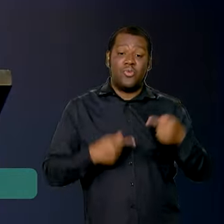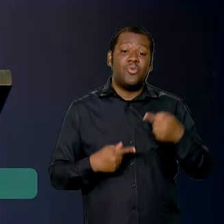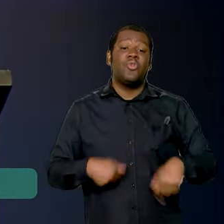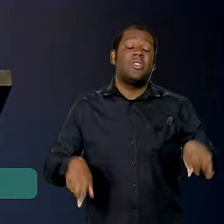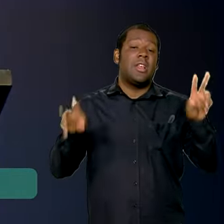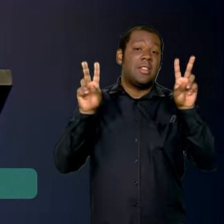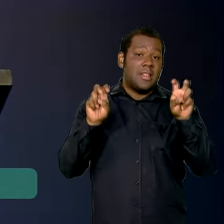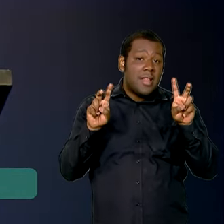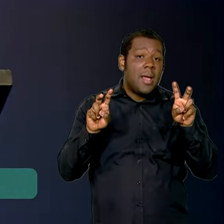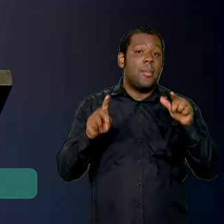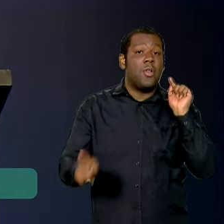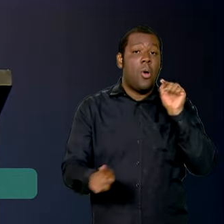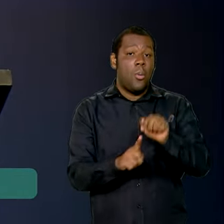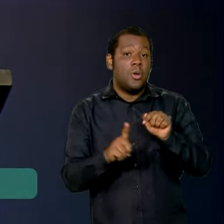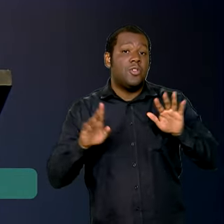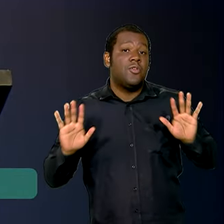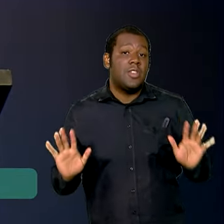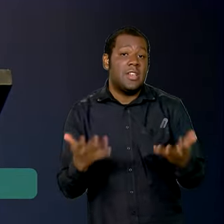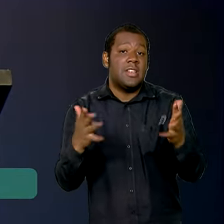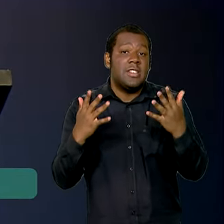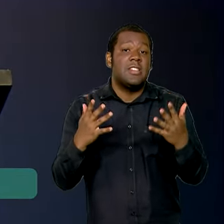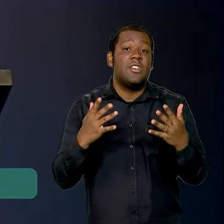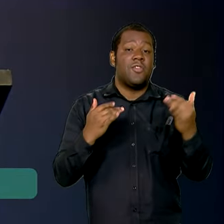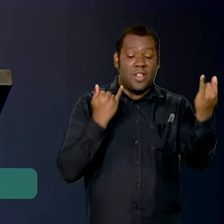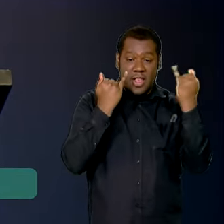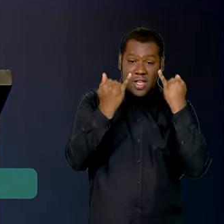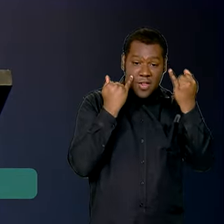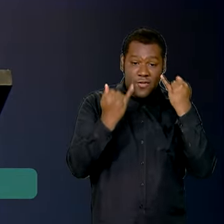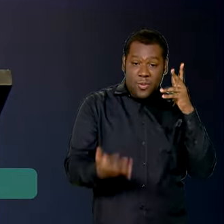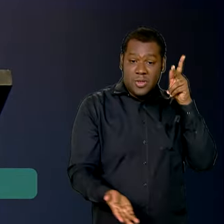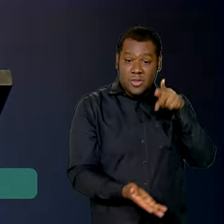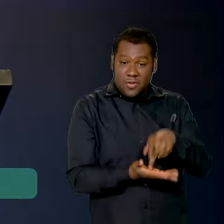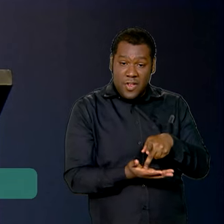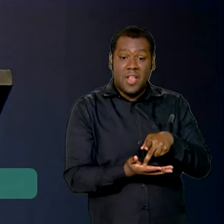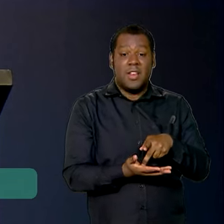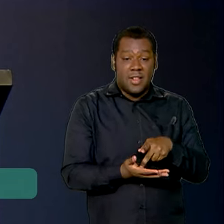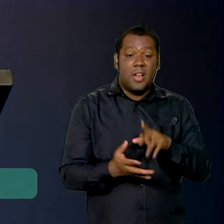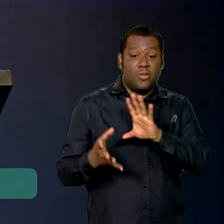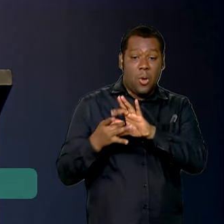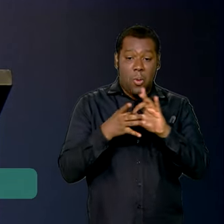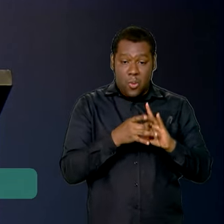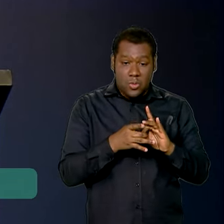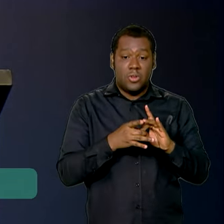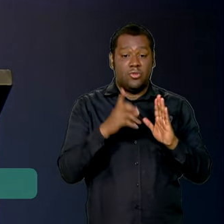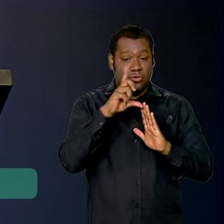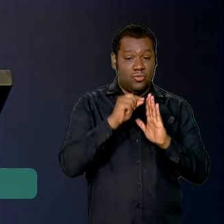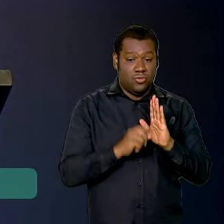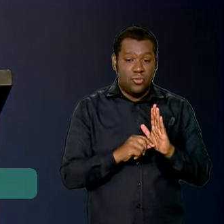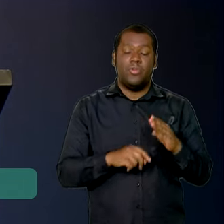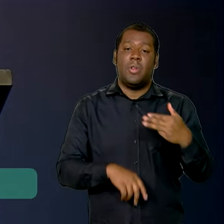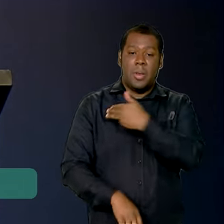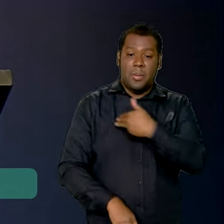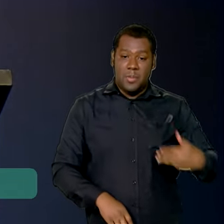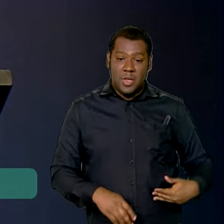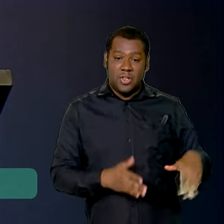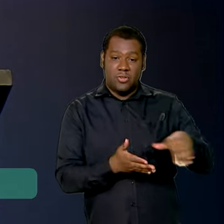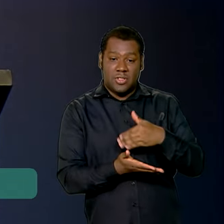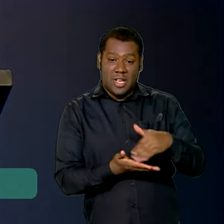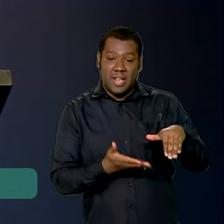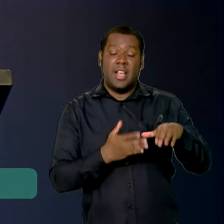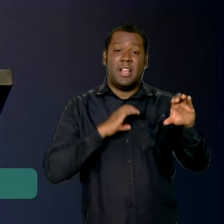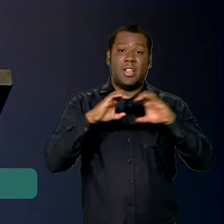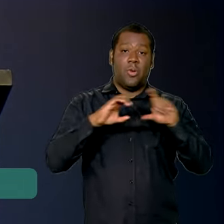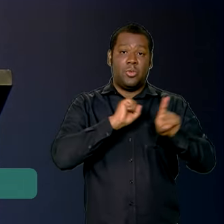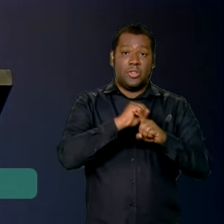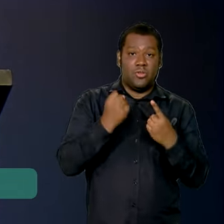como promover a integridade da informação no ambiente digital. O ministro da Secretaria de Comunicação Social da